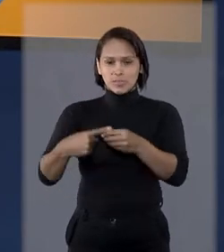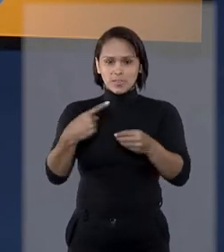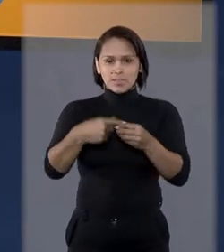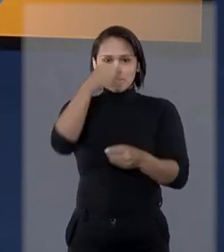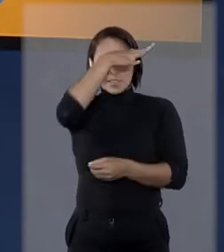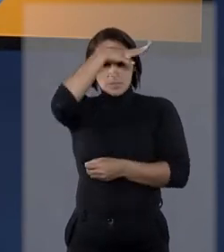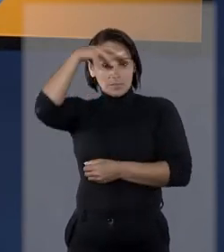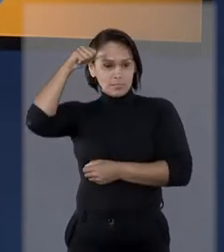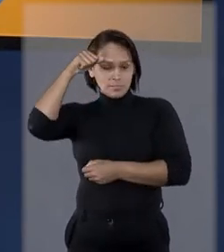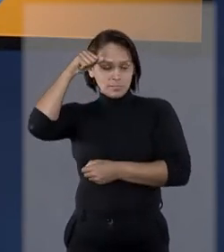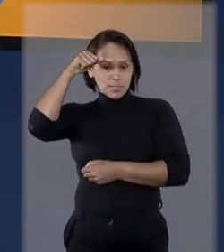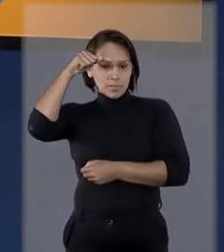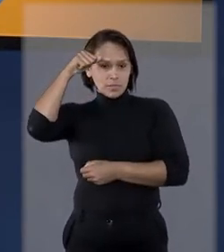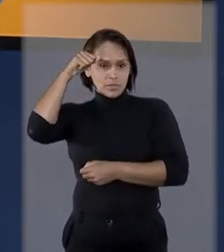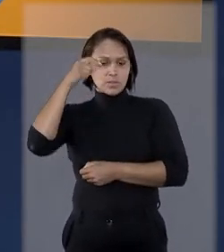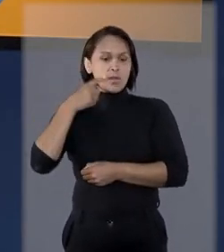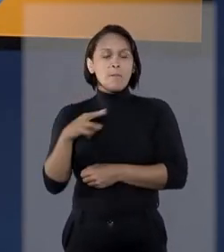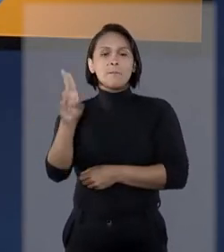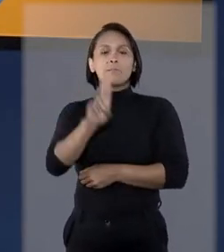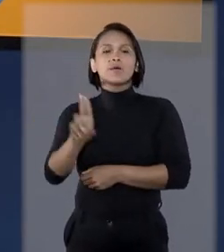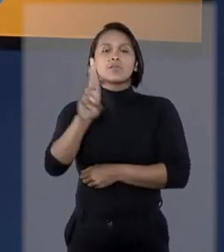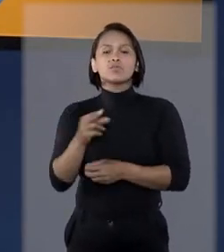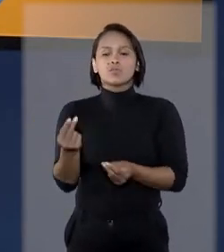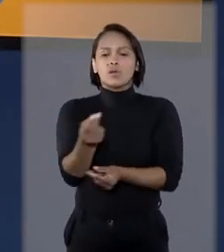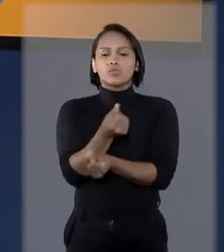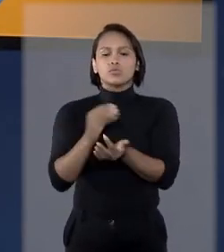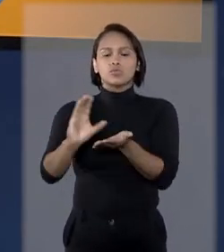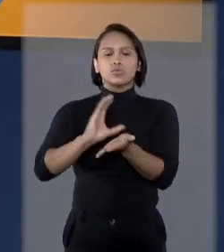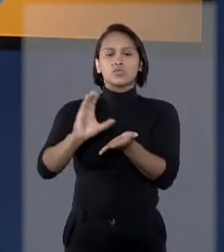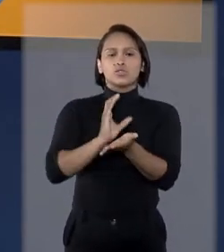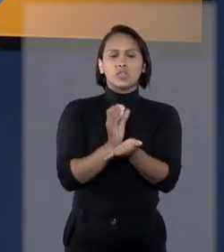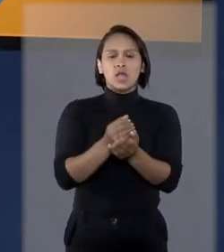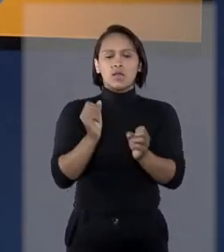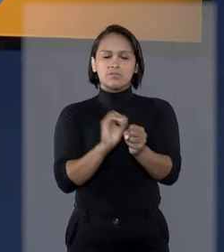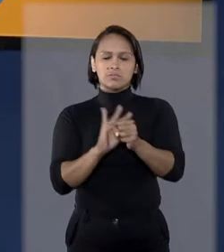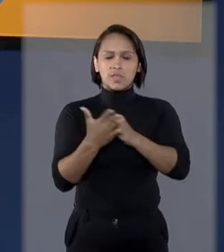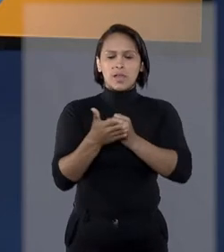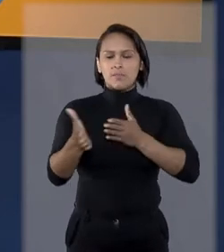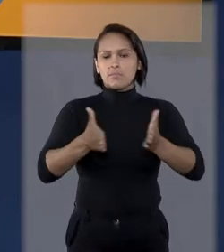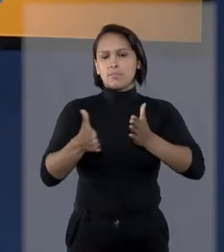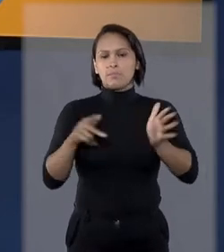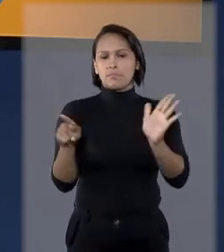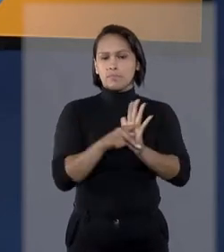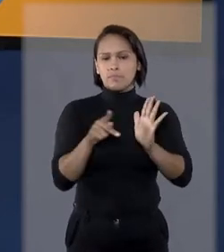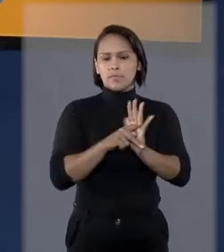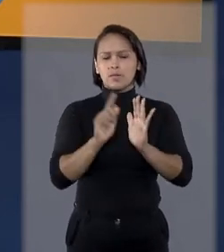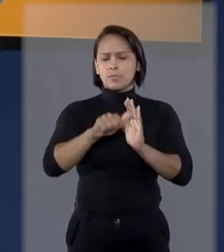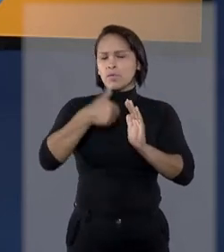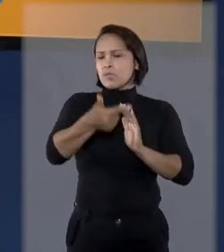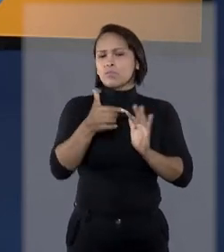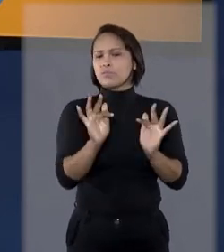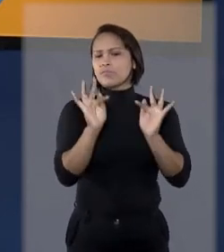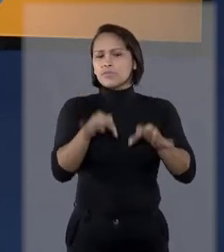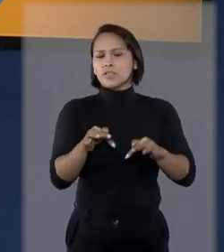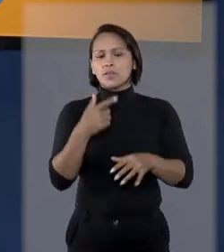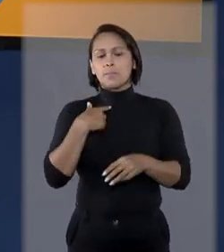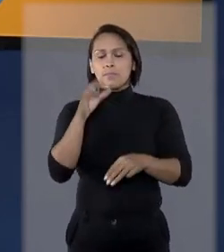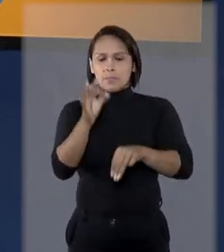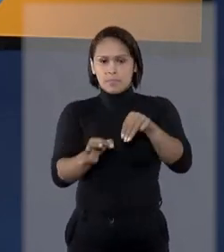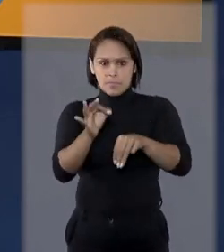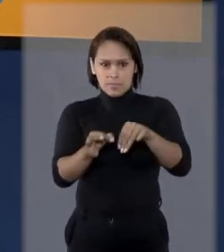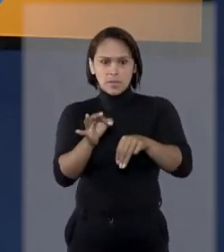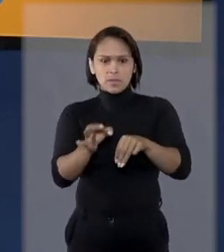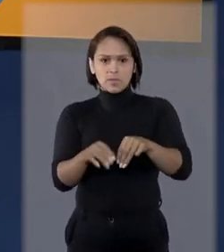Rondonópolis, em Mato Grosso, para usar verba da pandemia para outros fins. Para o ministro Humberto Martins, o